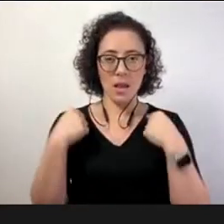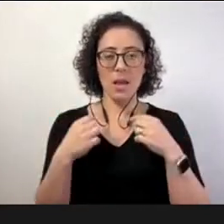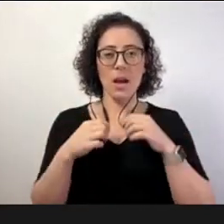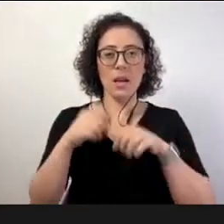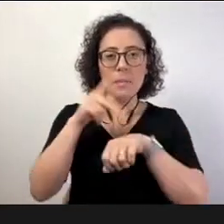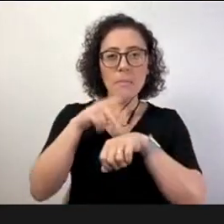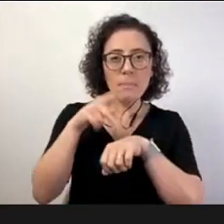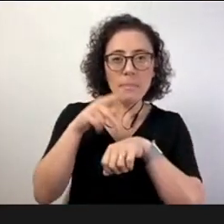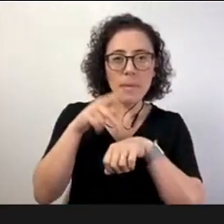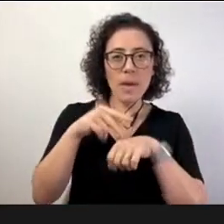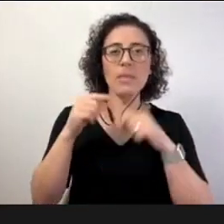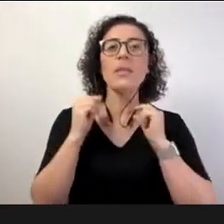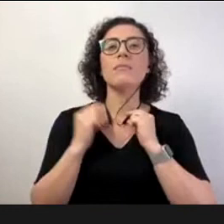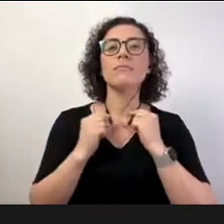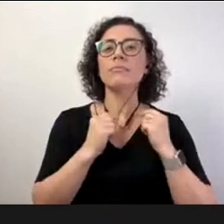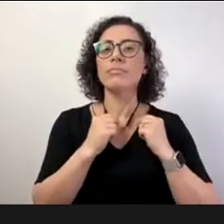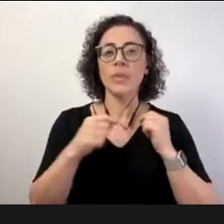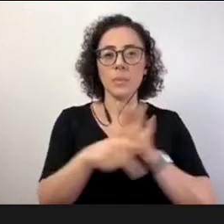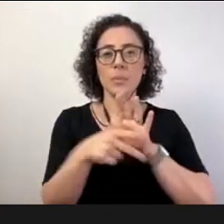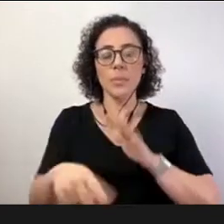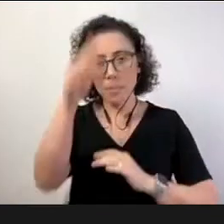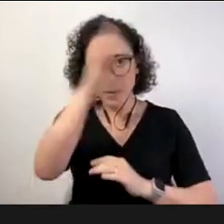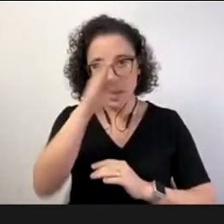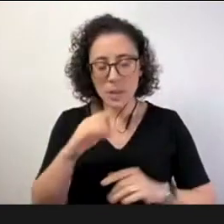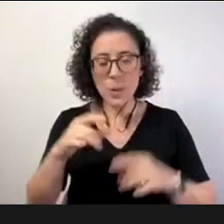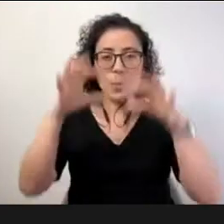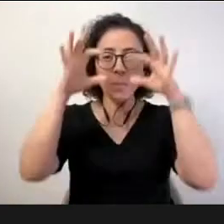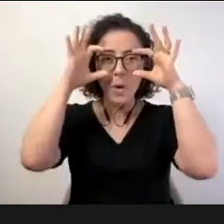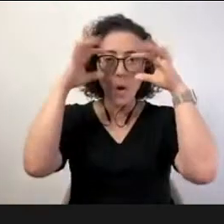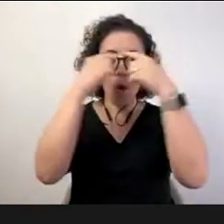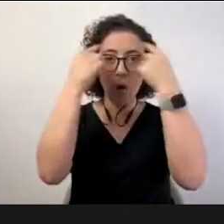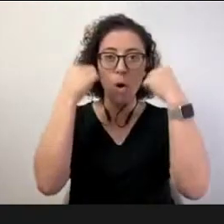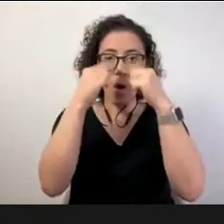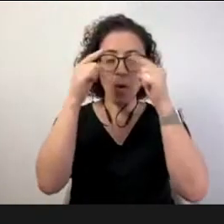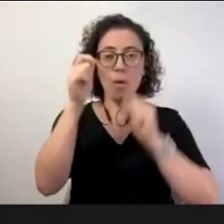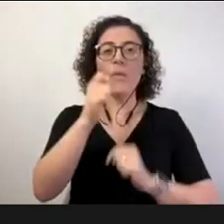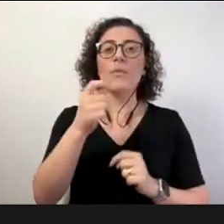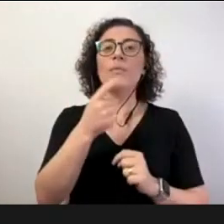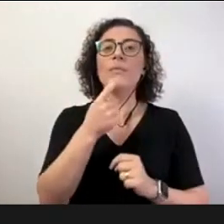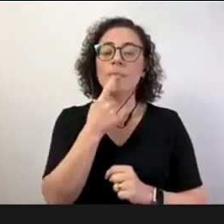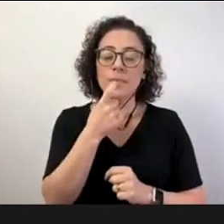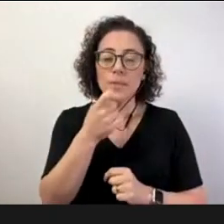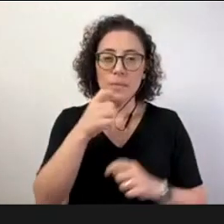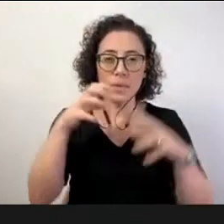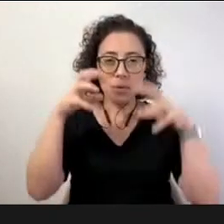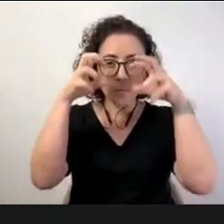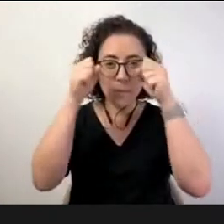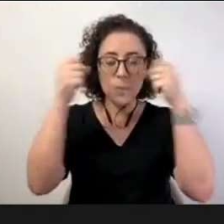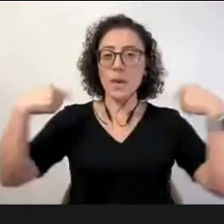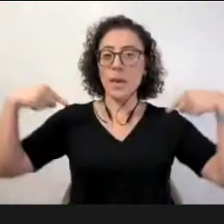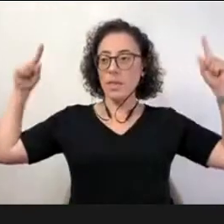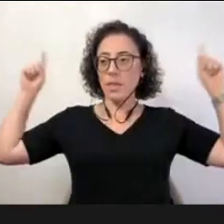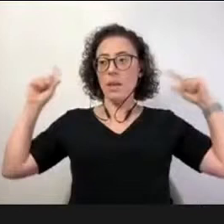com óculos vermelho escuro, e atrás de mim eu tenho um quadro aqui com portas azuis.